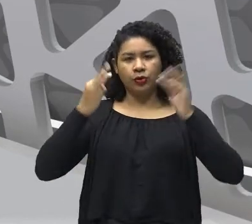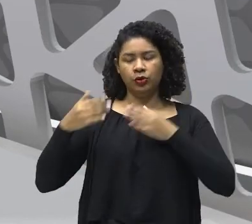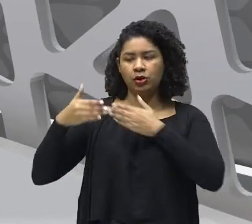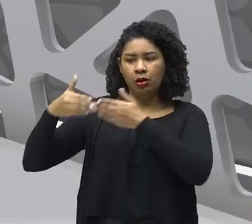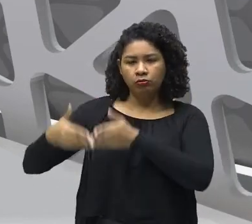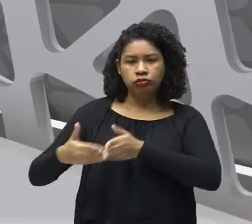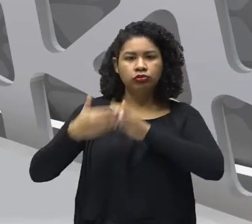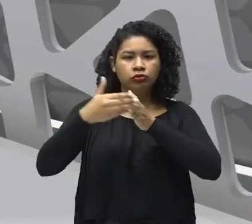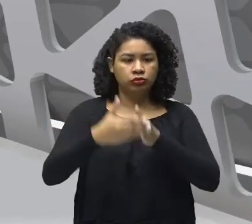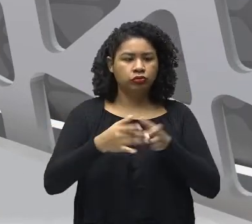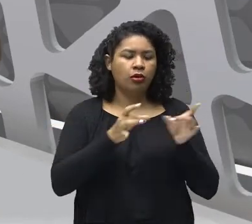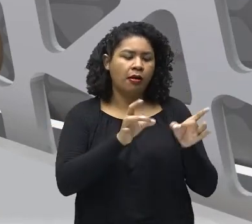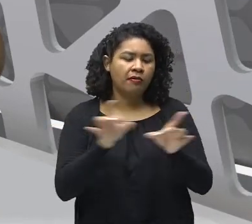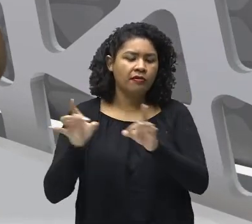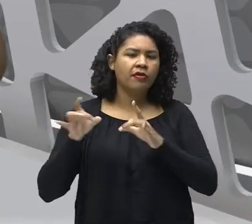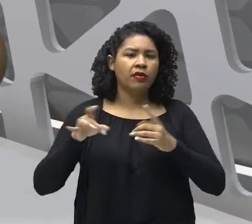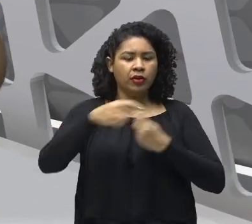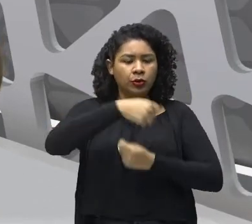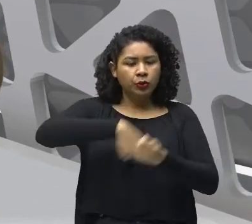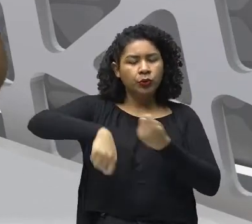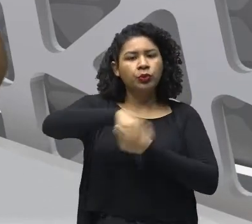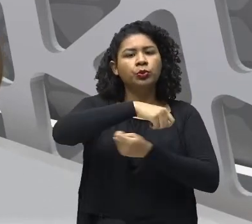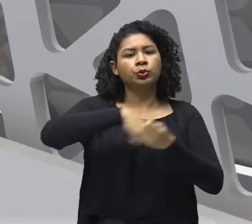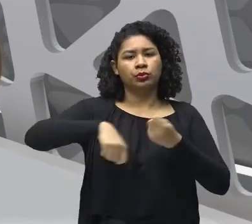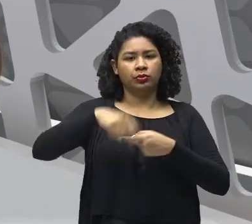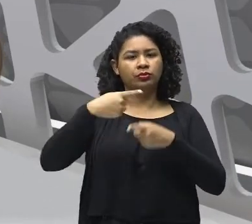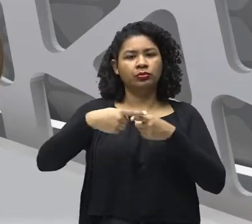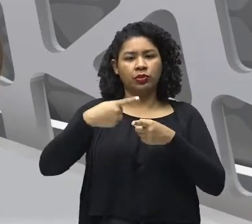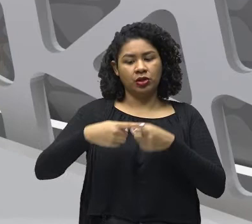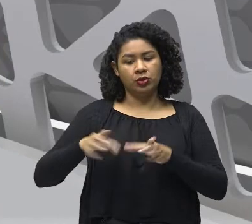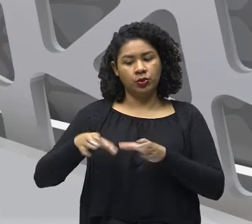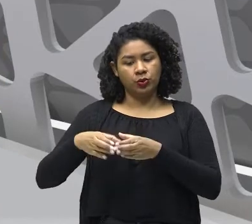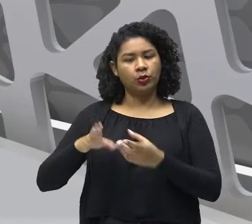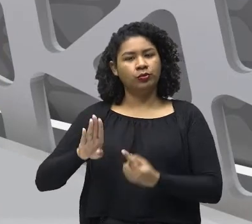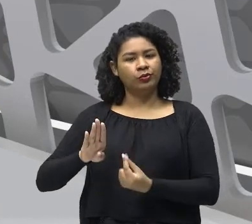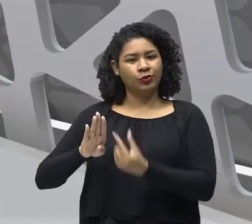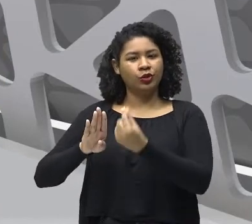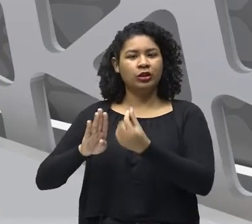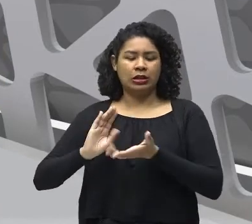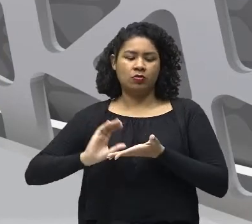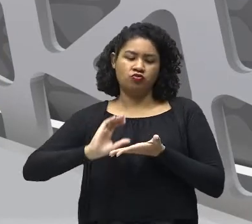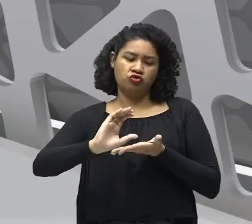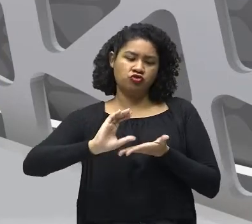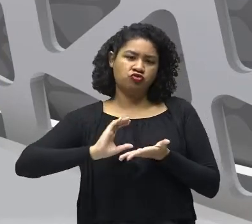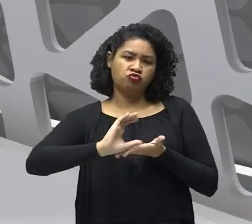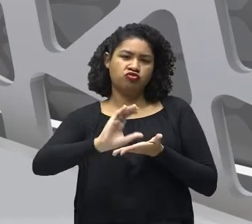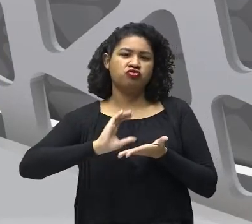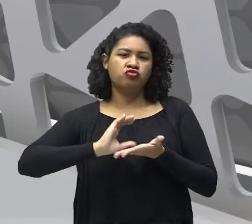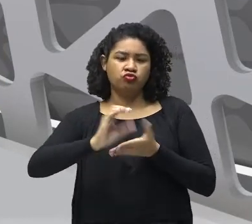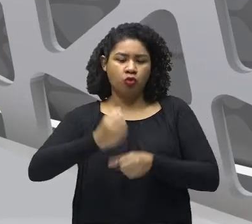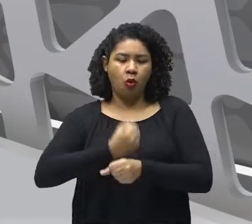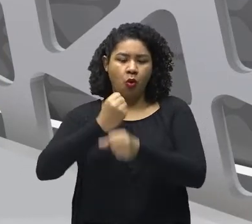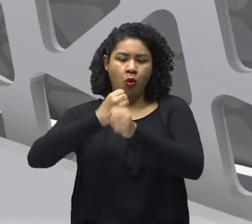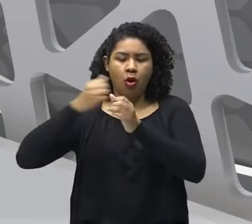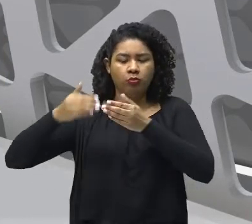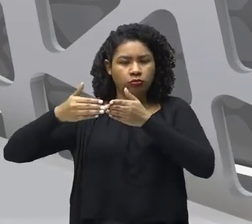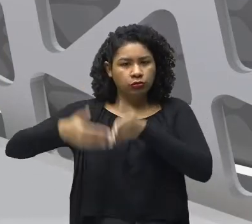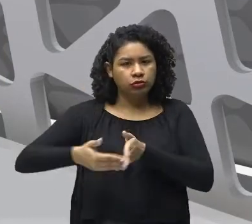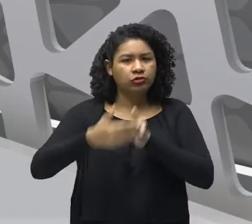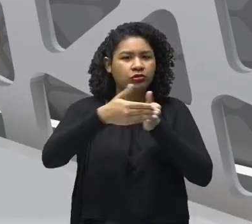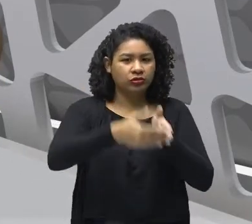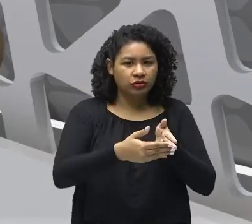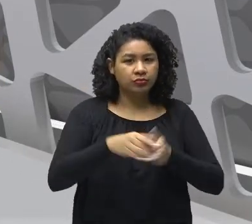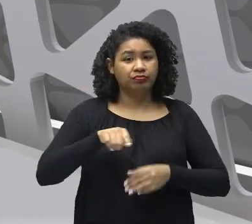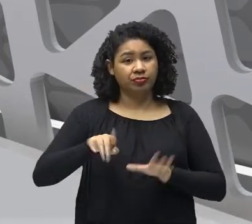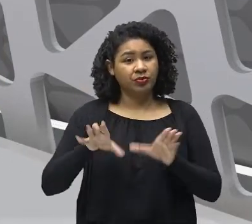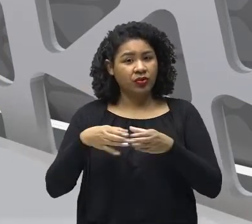financiadas por aquela classe bastante abastada e rica, Que foi a burguesia comercial, lembra? Nessa classe que surgiu, principalmente